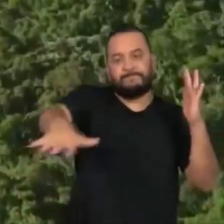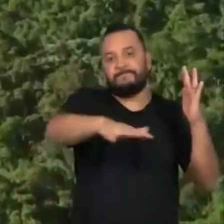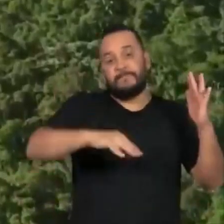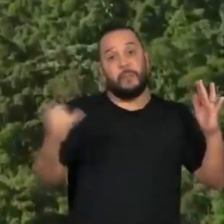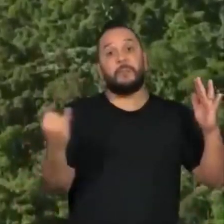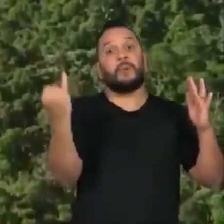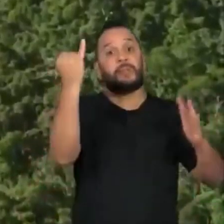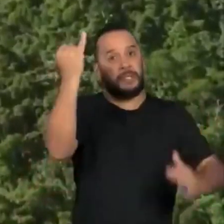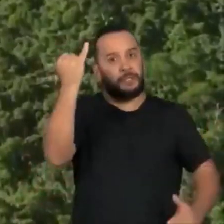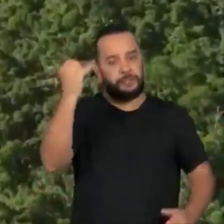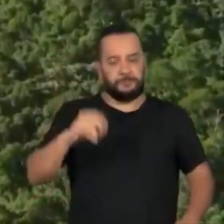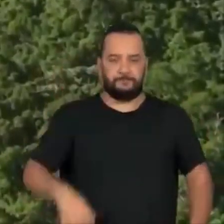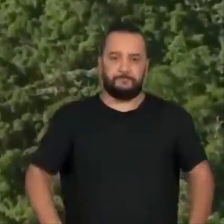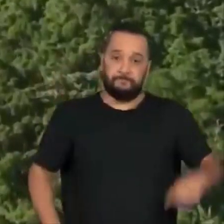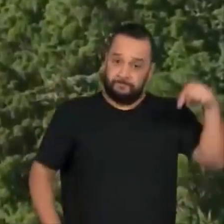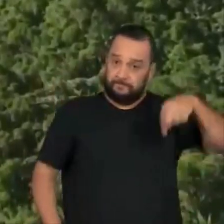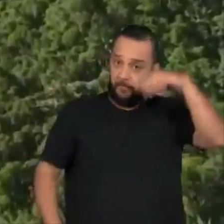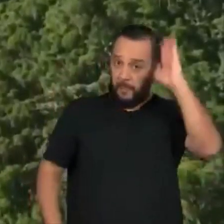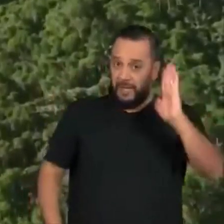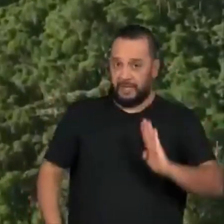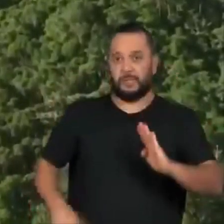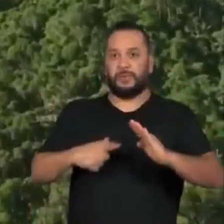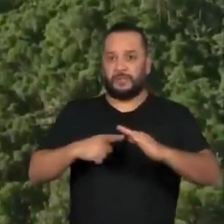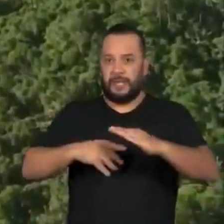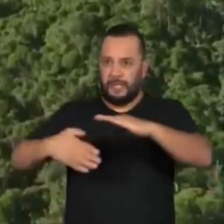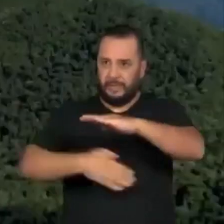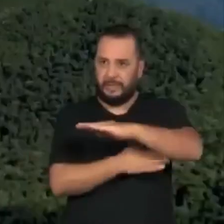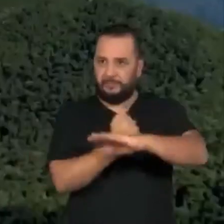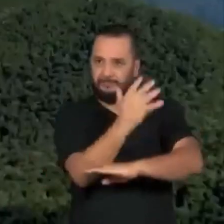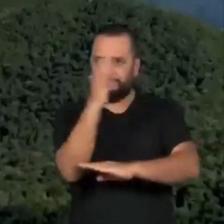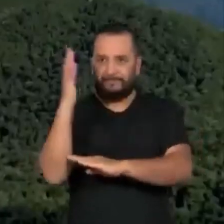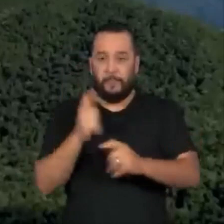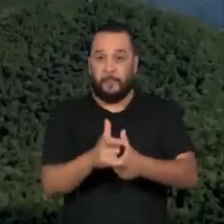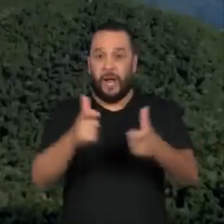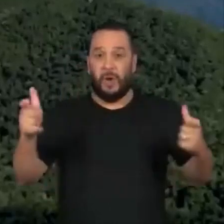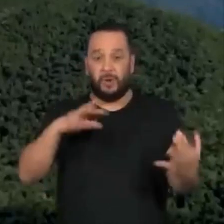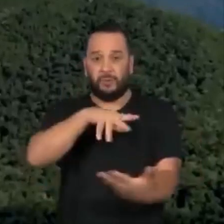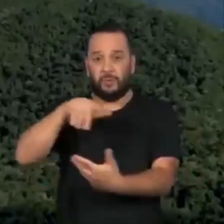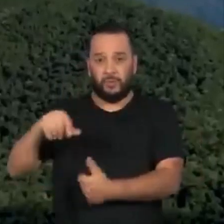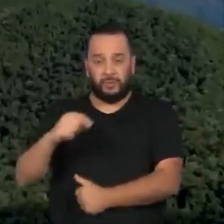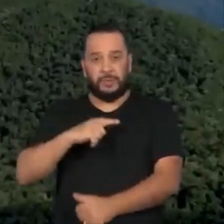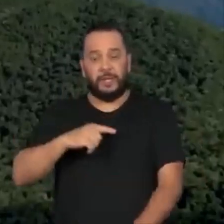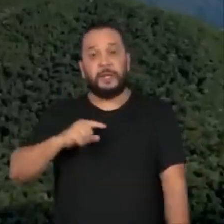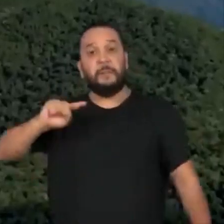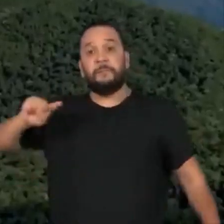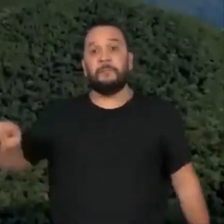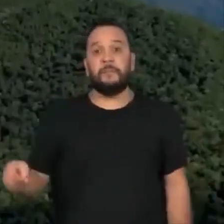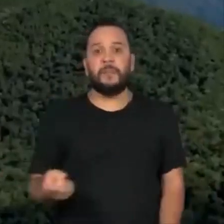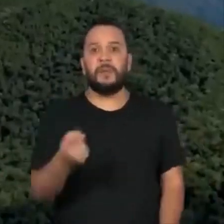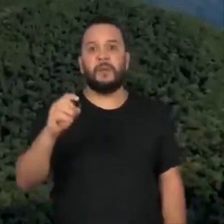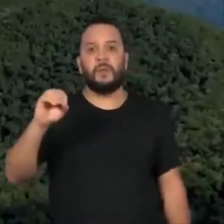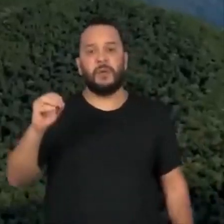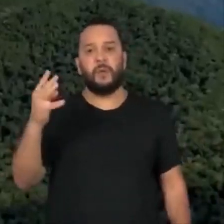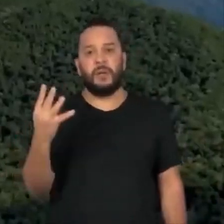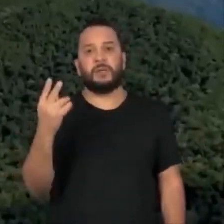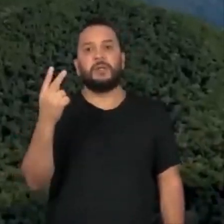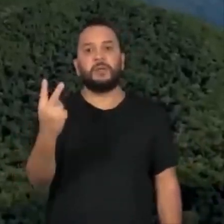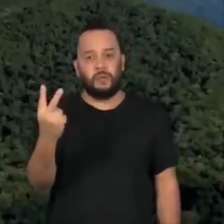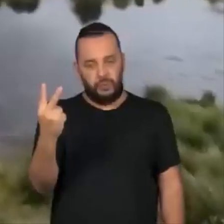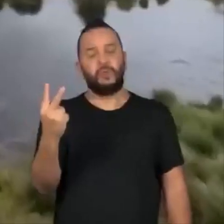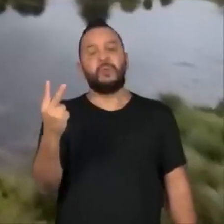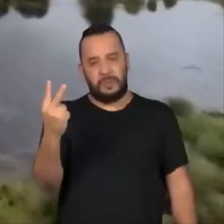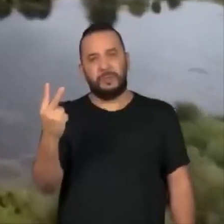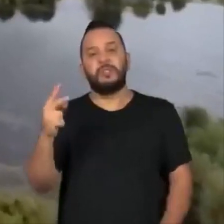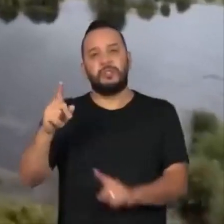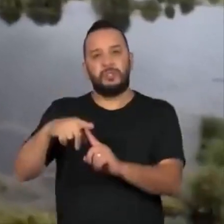O Brasil, país com a maior biodiversidade do mundo, possui 1.042 espécies criticamente em perigo,